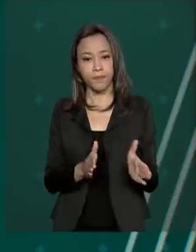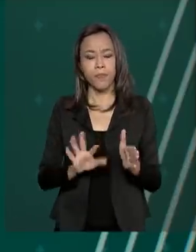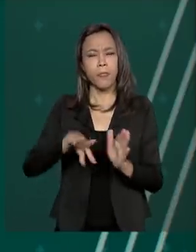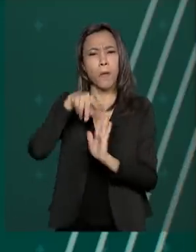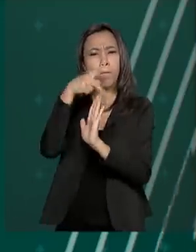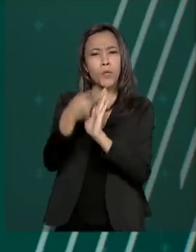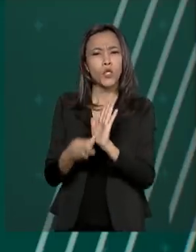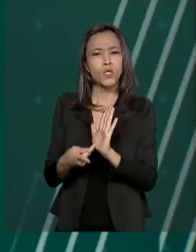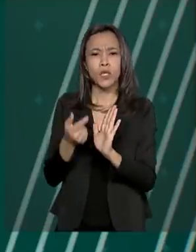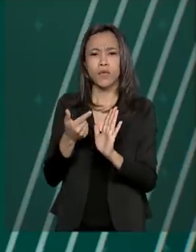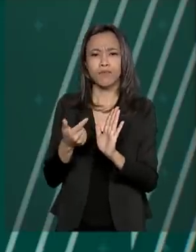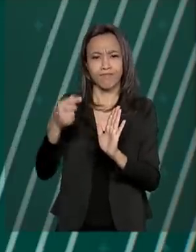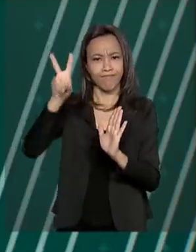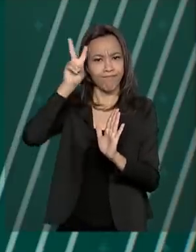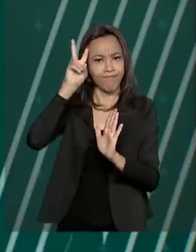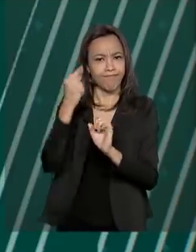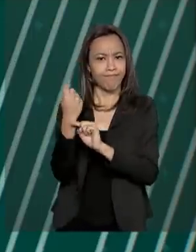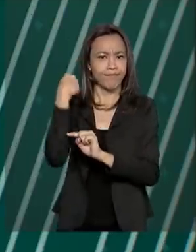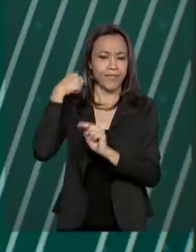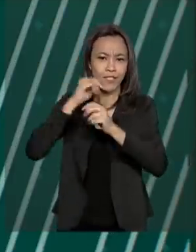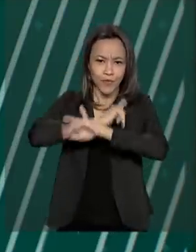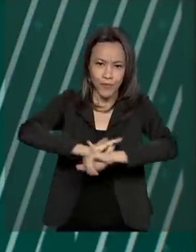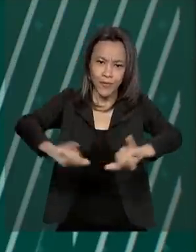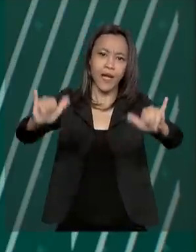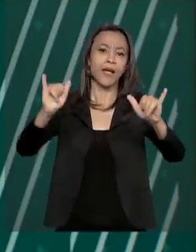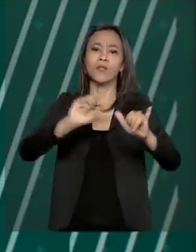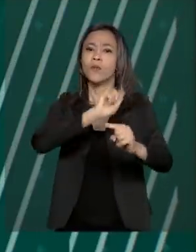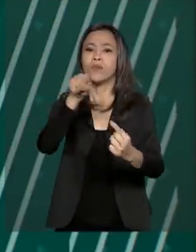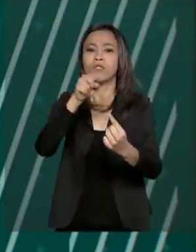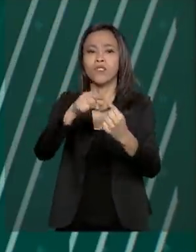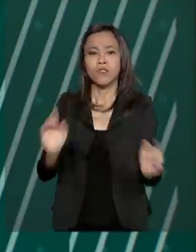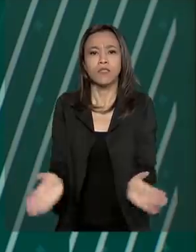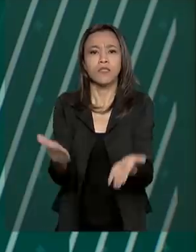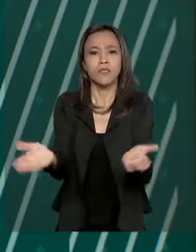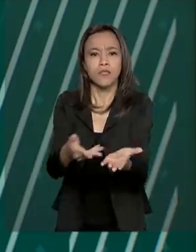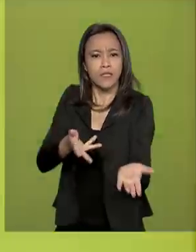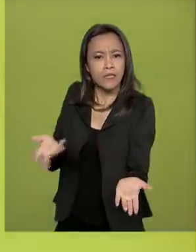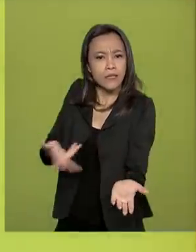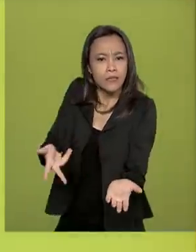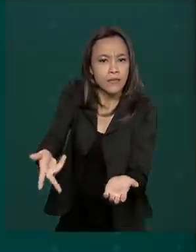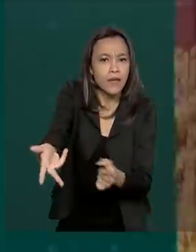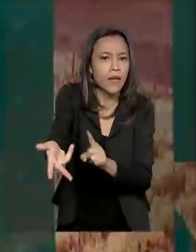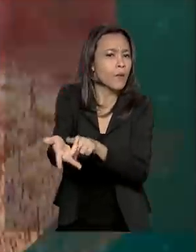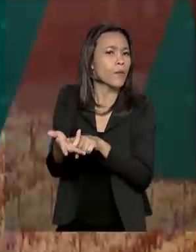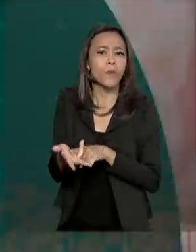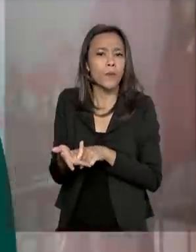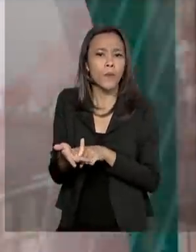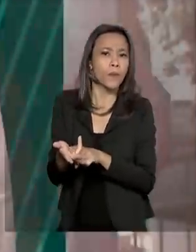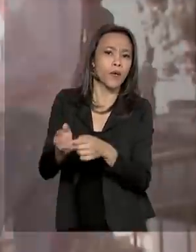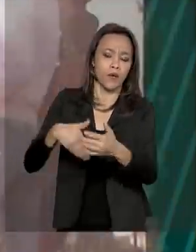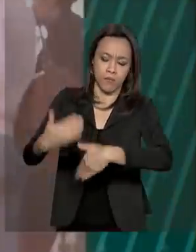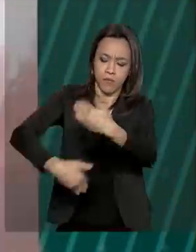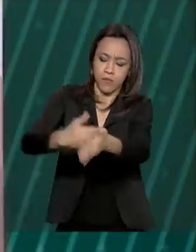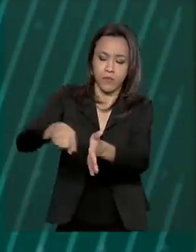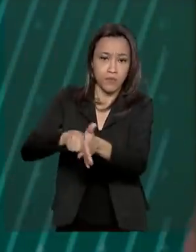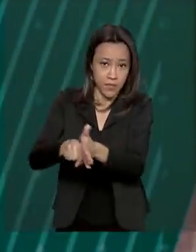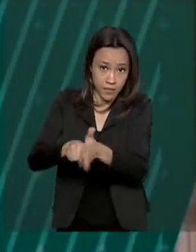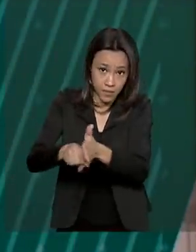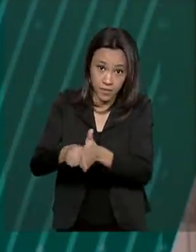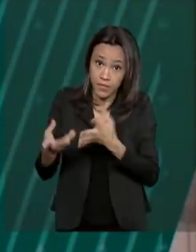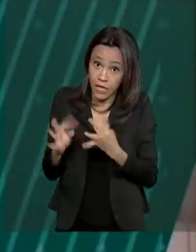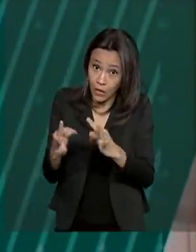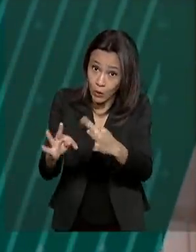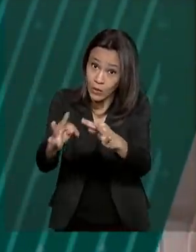lançado nessa segunda-feira pretende incentivar e acelerar o desenvolvimento de tecnologias médicas que serão